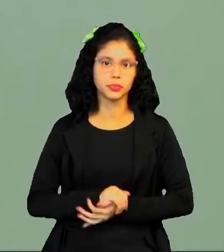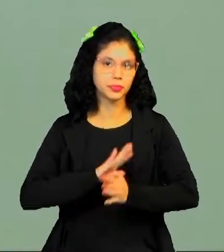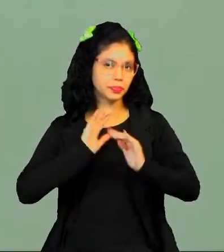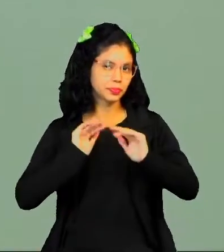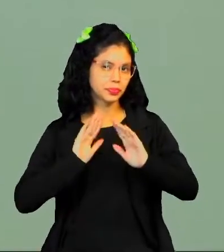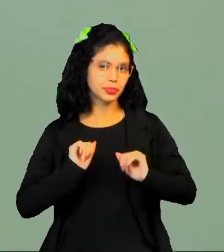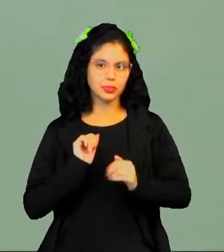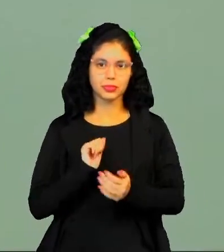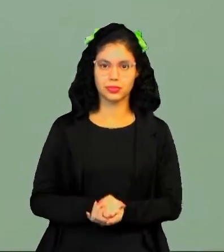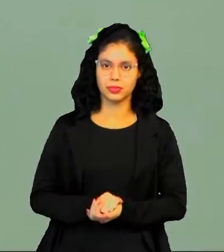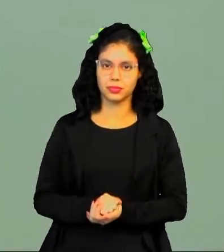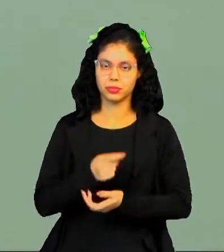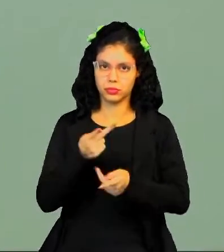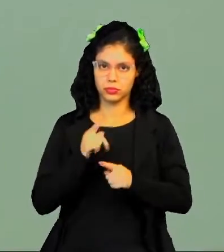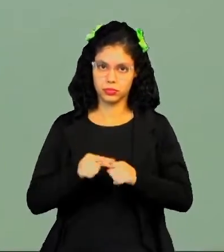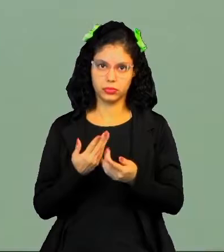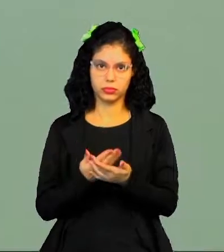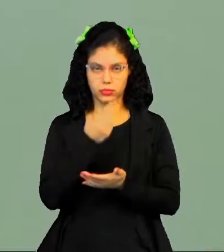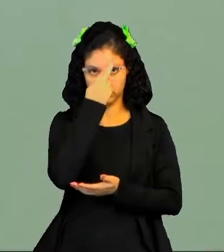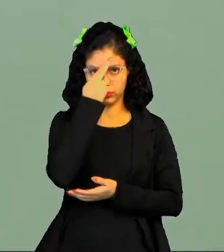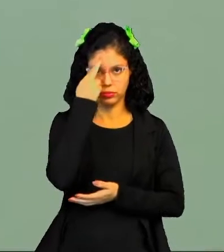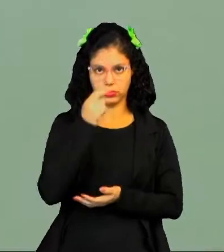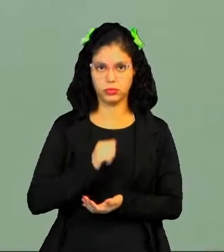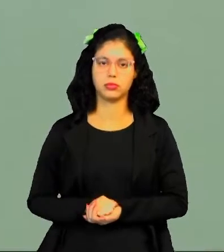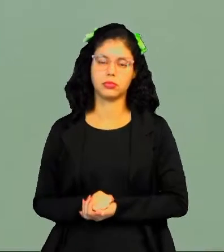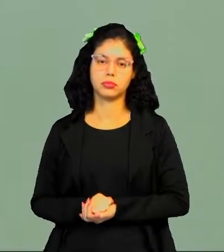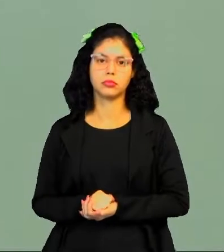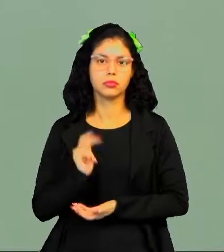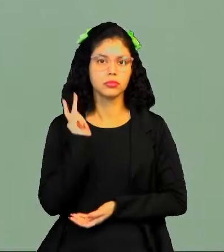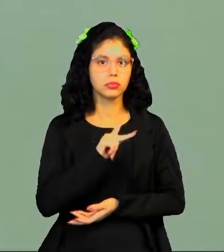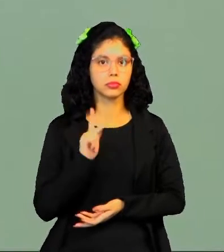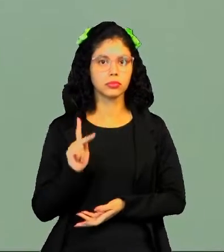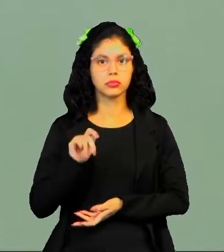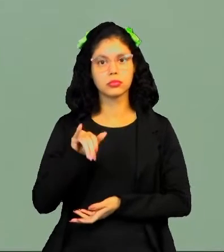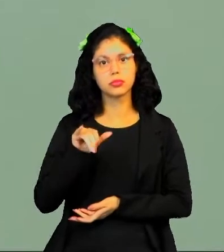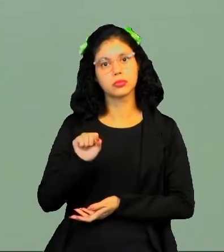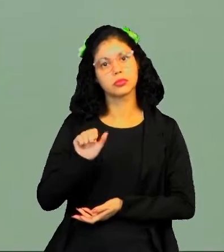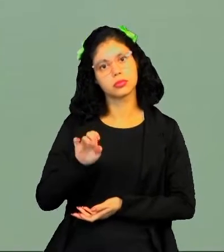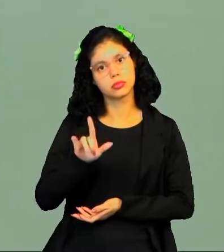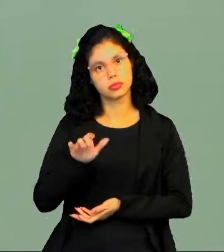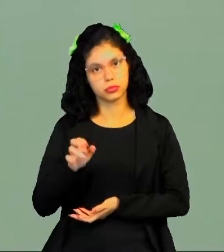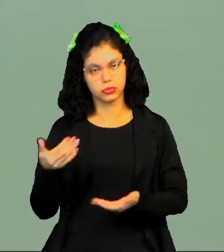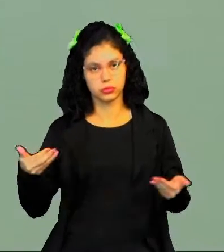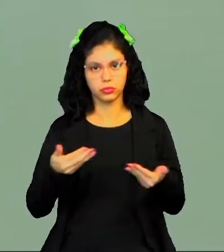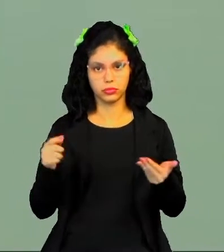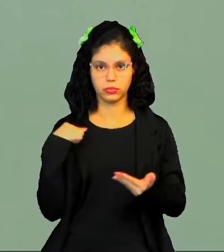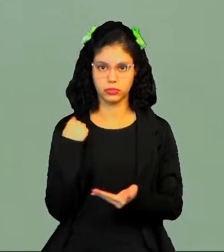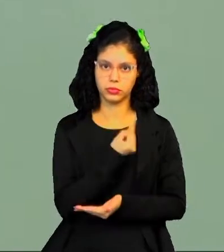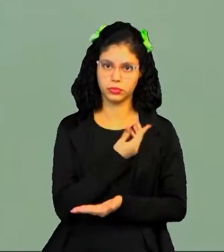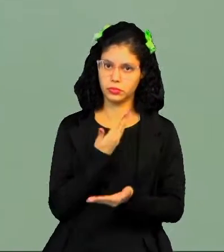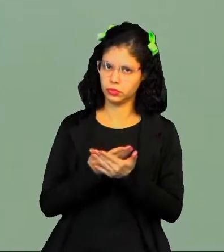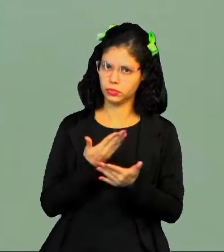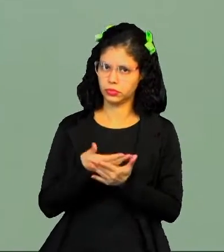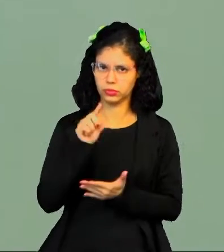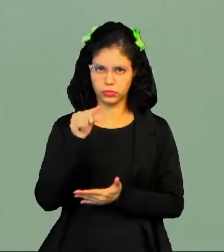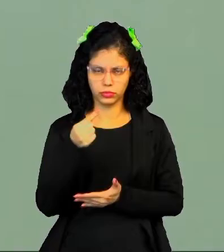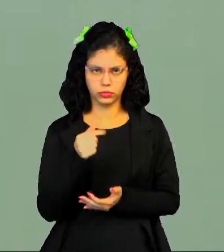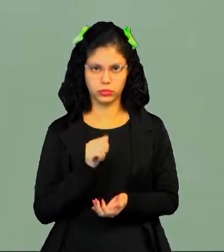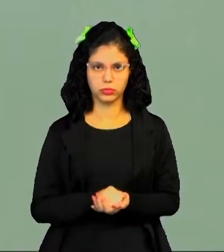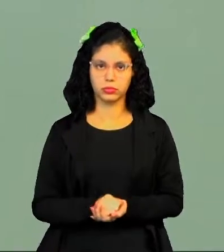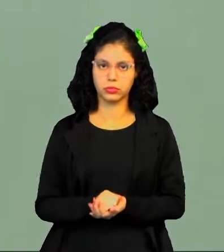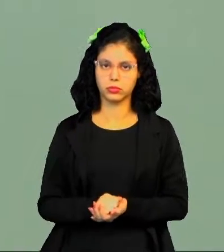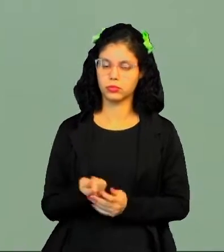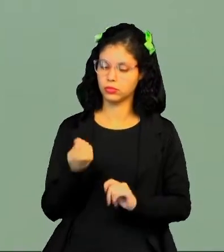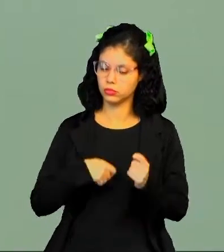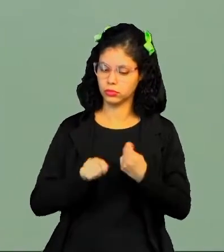Olá alunos e alunos, bem-vindos a mais uma aula de história. Eu sou a professora Isabelle e na aula de hoje nós vamos estudar um pouco sobre os ciclos